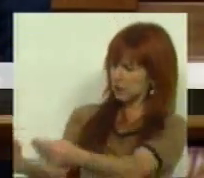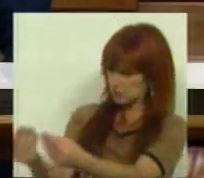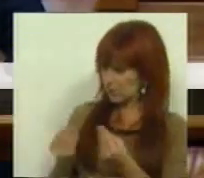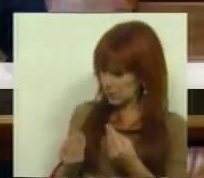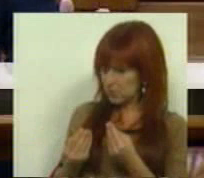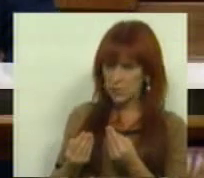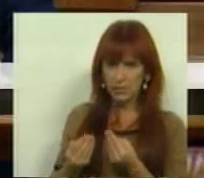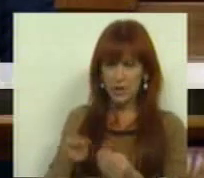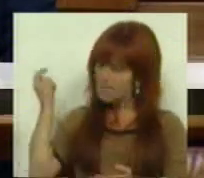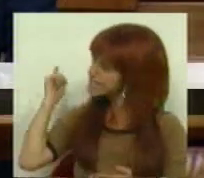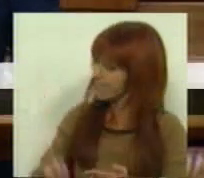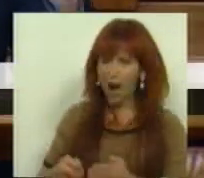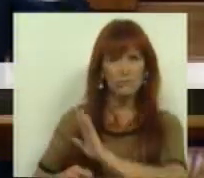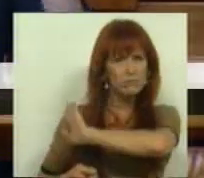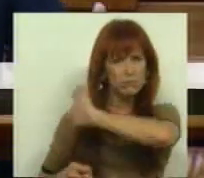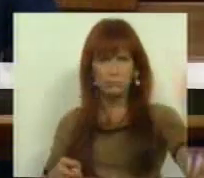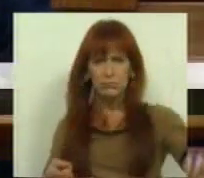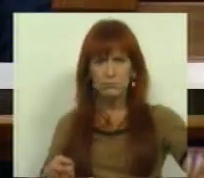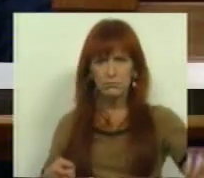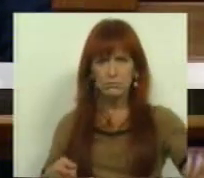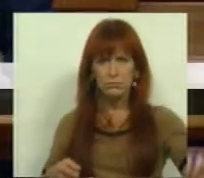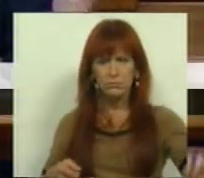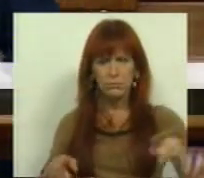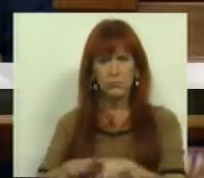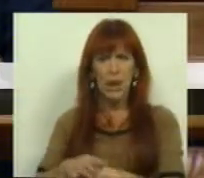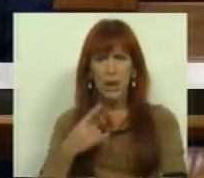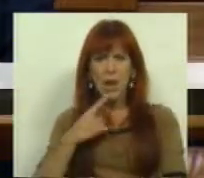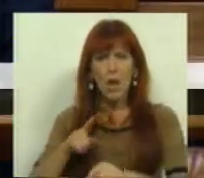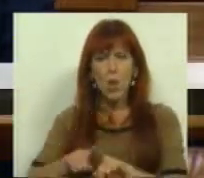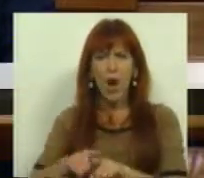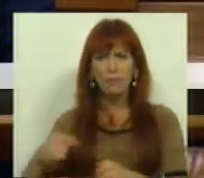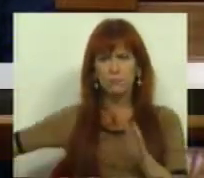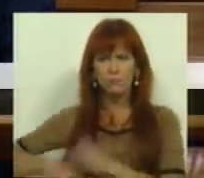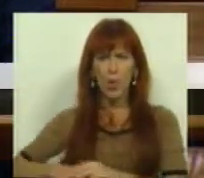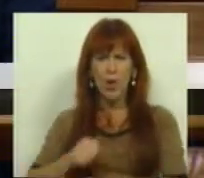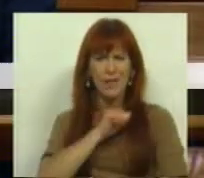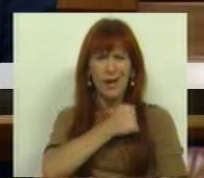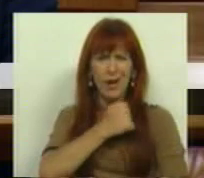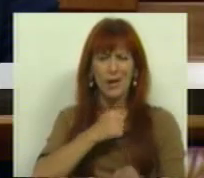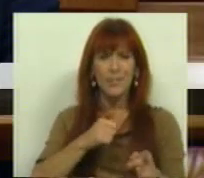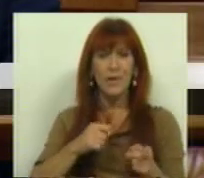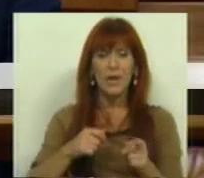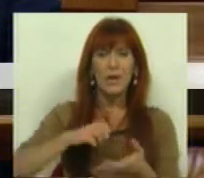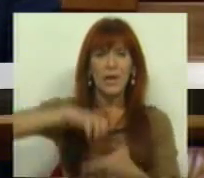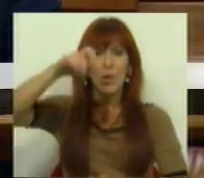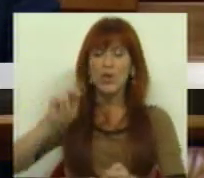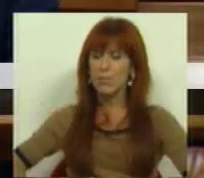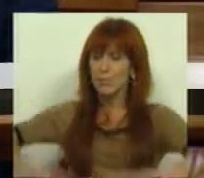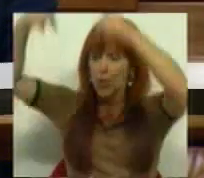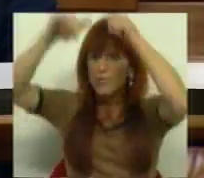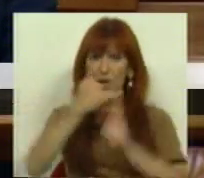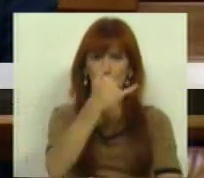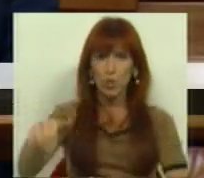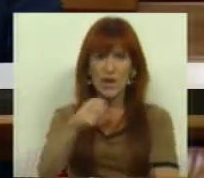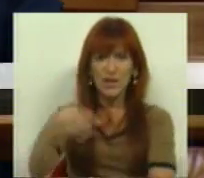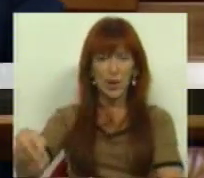taxativa, ameaçadora, uma carta de uma imobiliária. A sua renda passa para 200